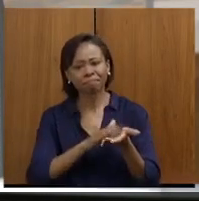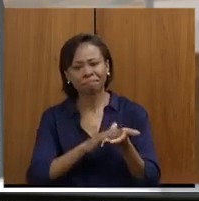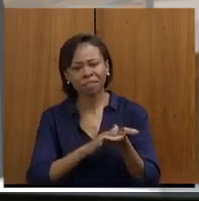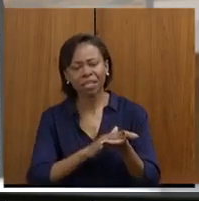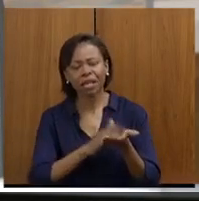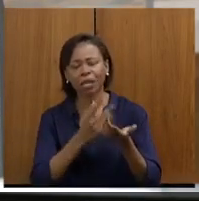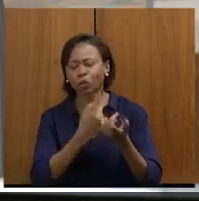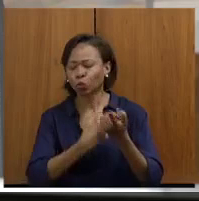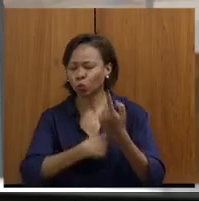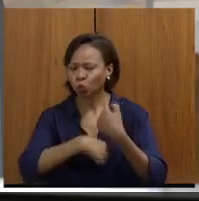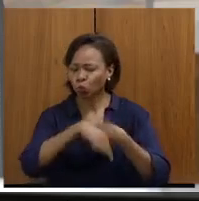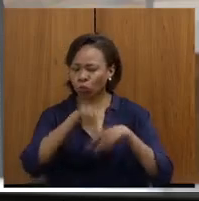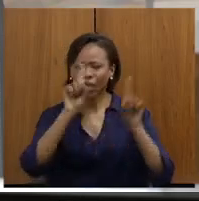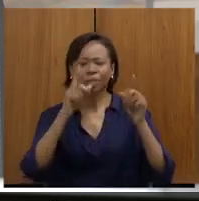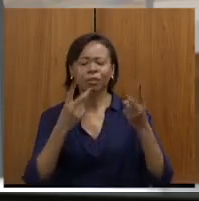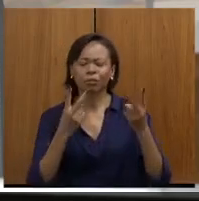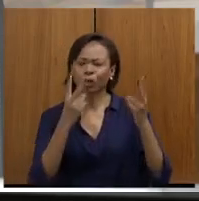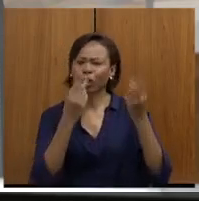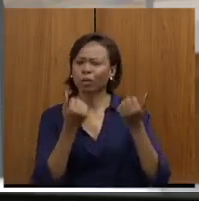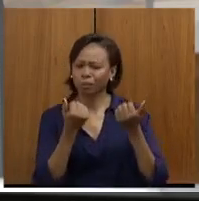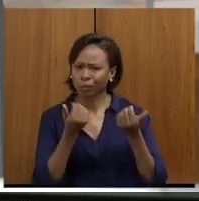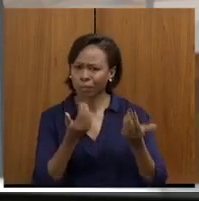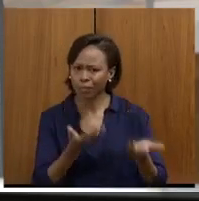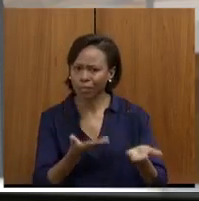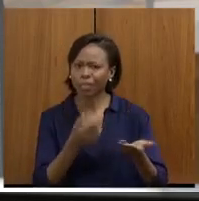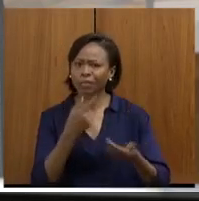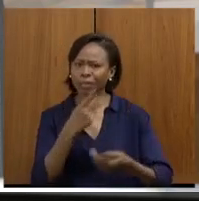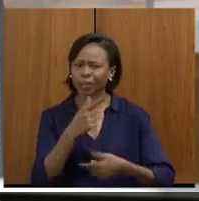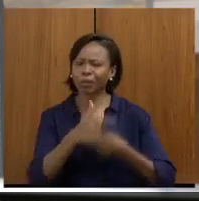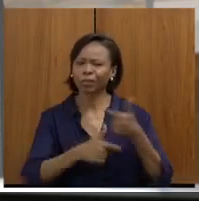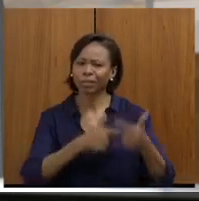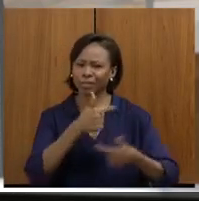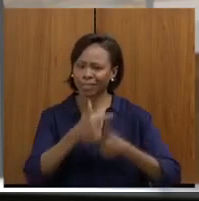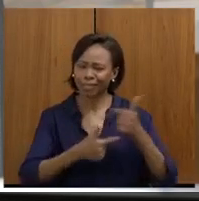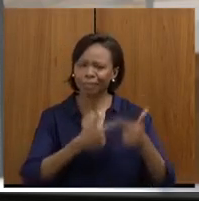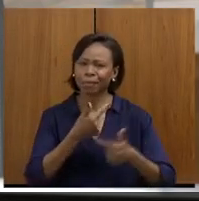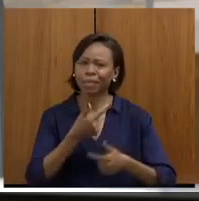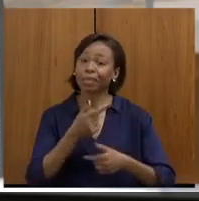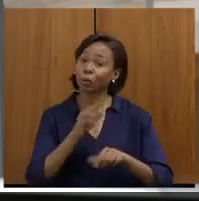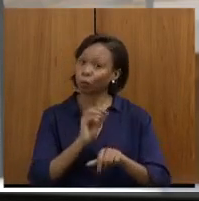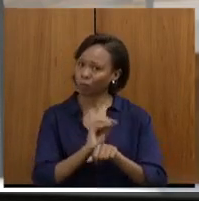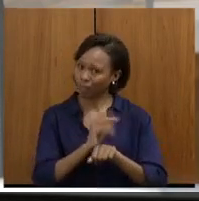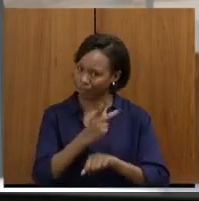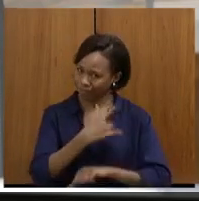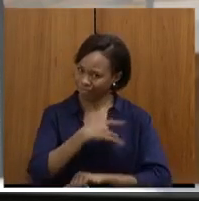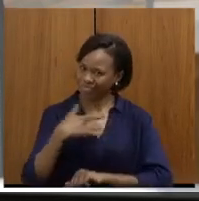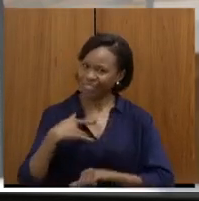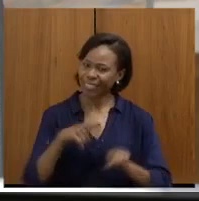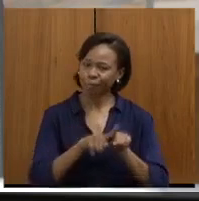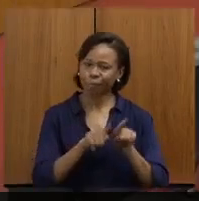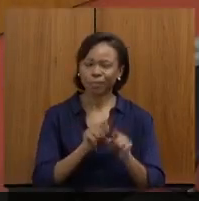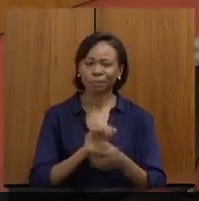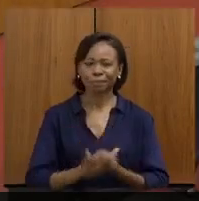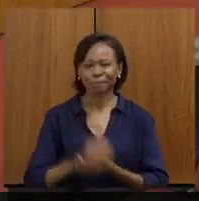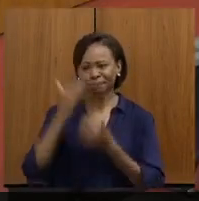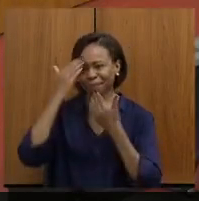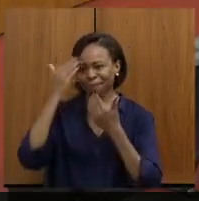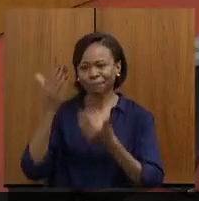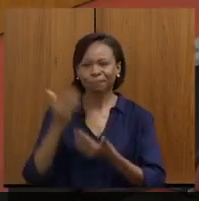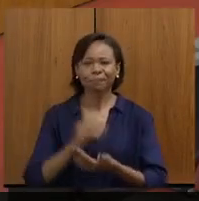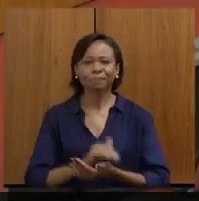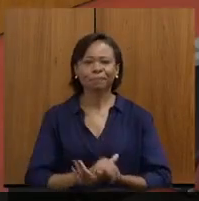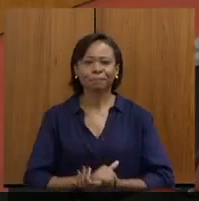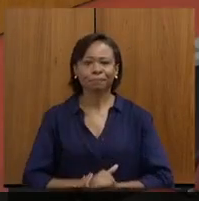sucesso nessa trajetória sua e com cuidado da sua saúde também. Obrigada, presidente. Secretário.